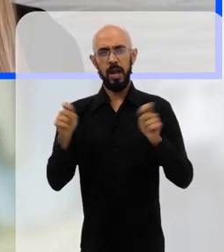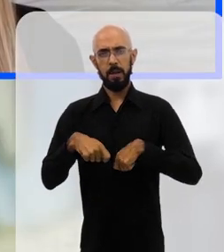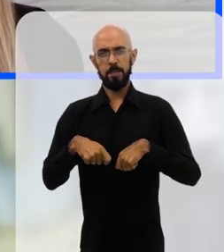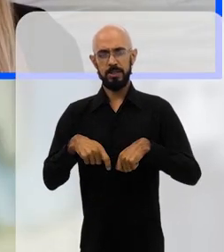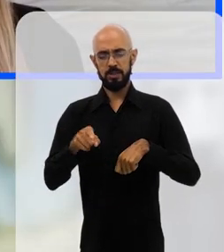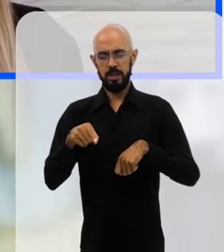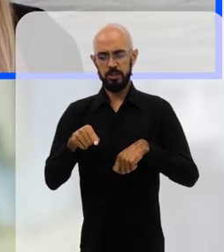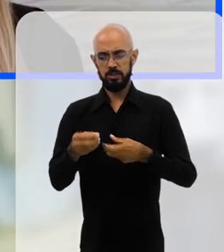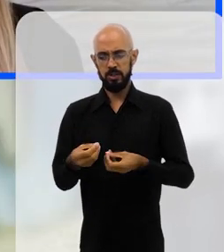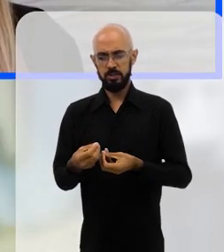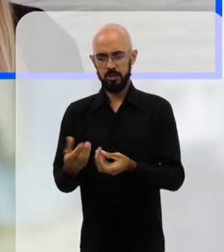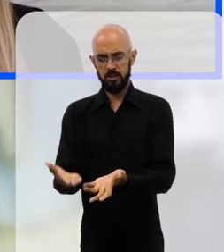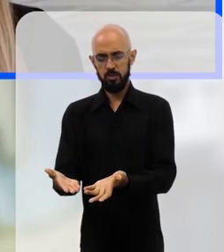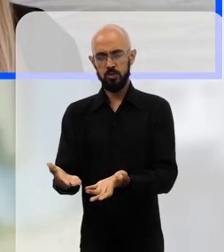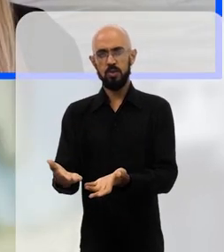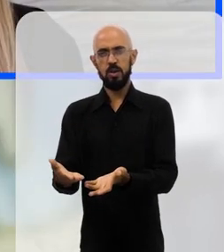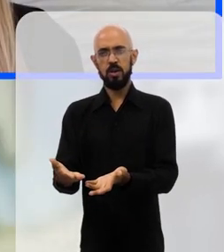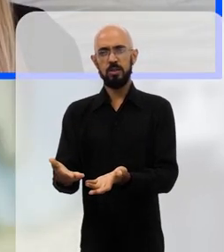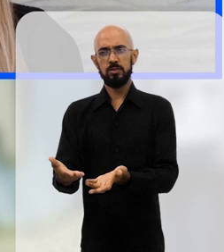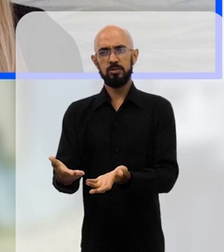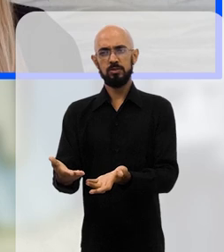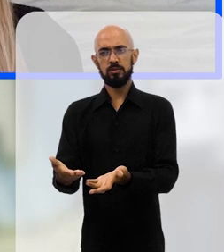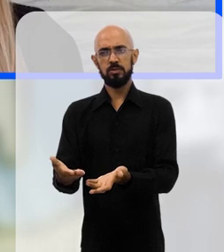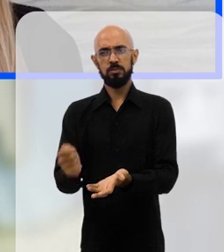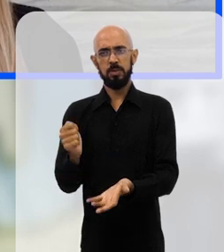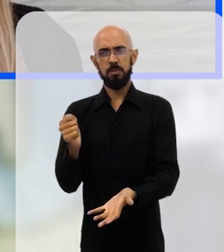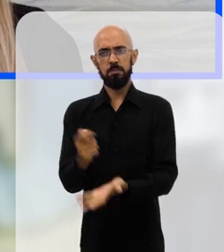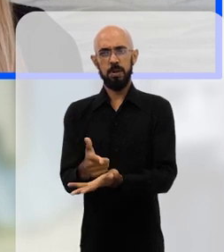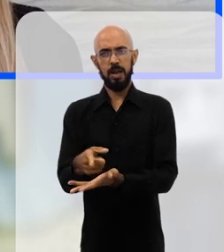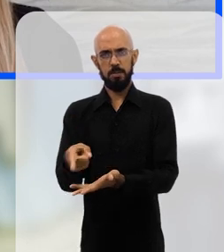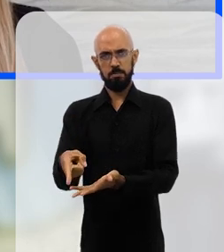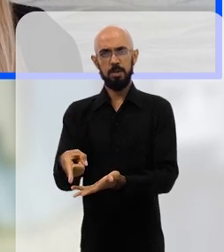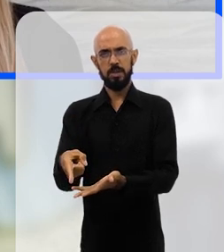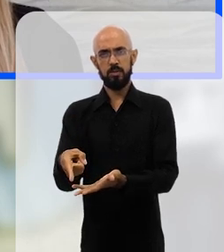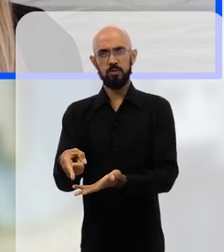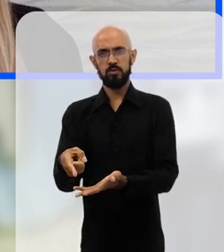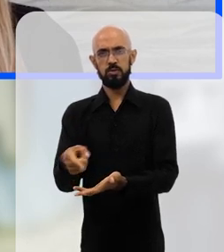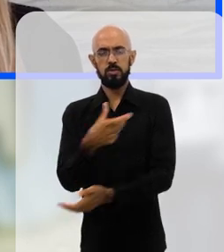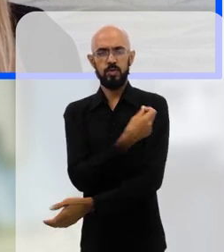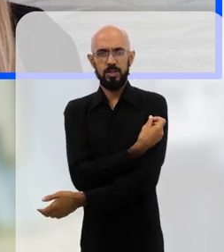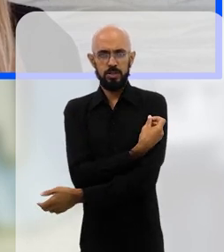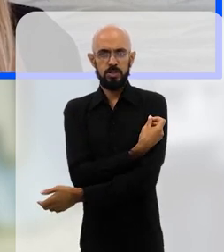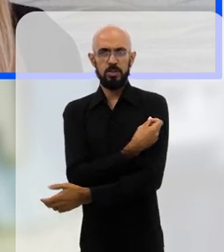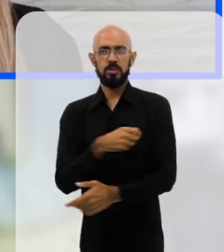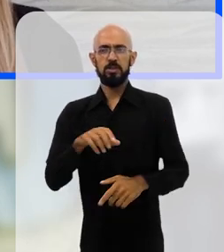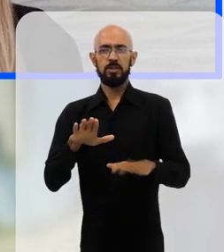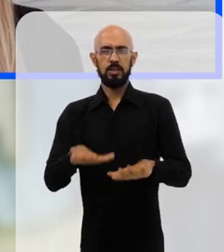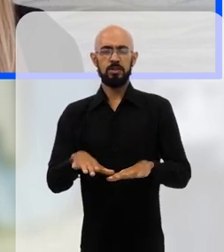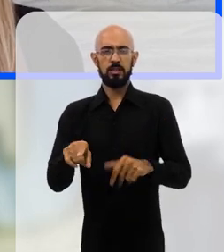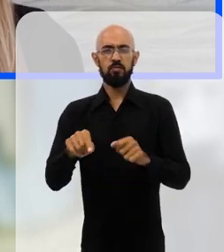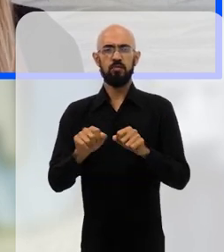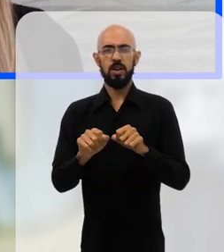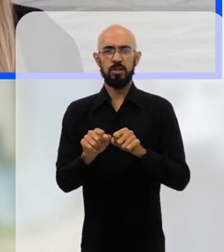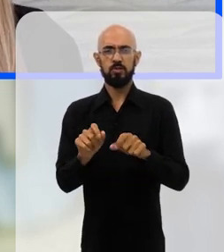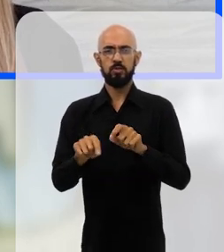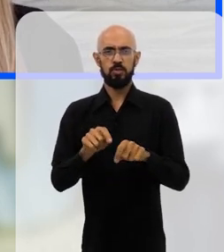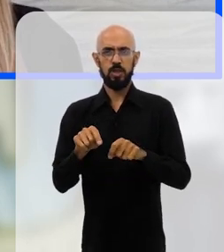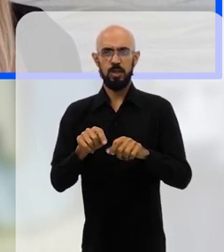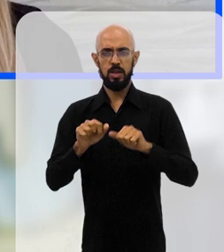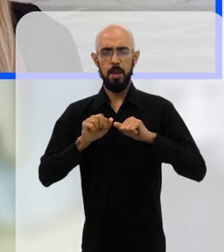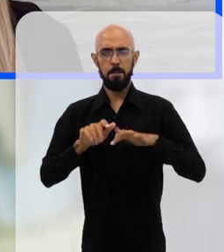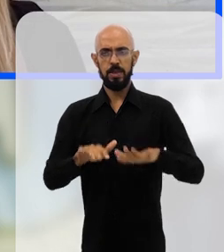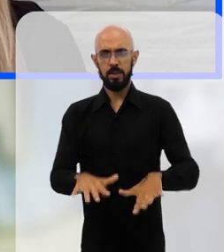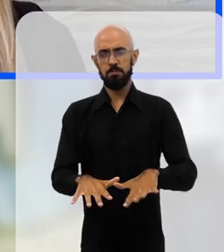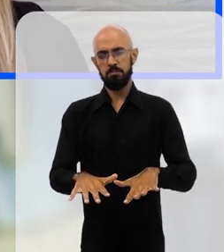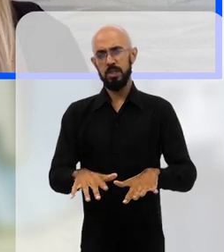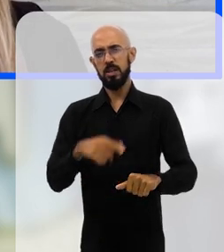recursos têm sido destinados ao pagamento dessas vacinas e isso faz com que, de certa maneira, a